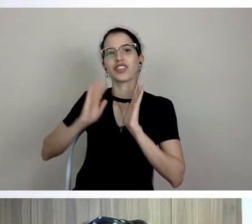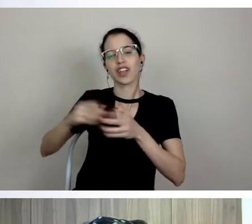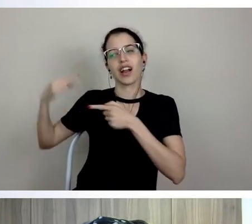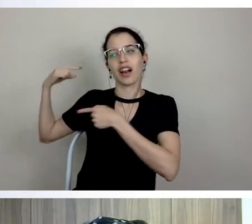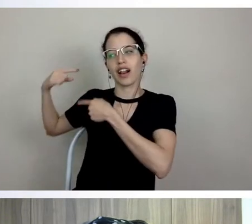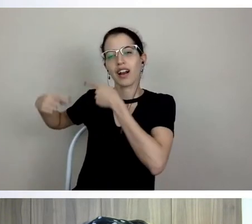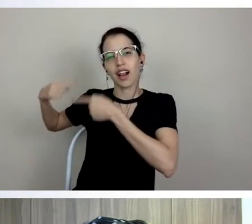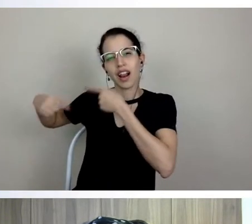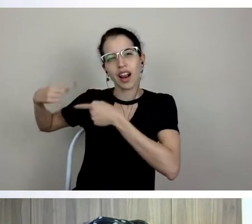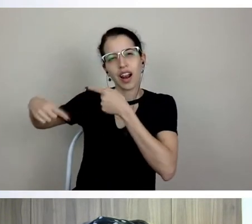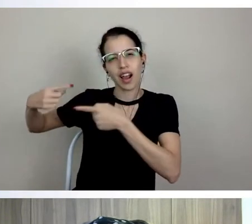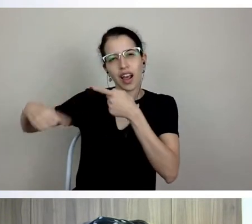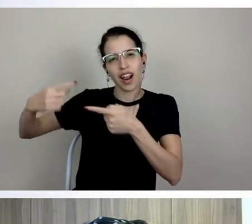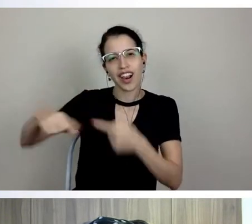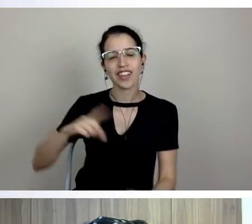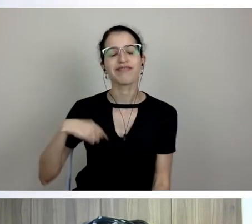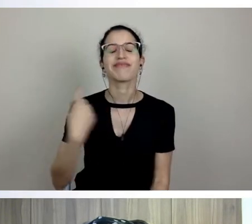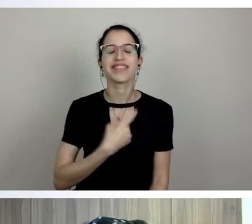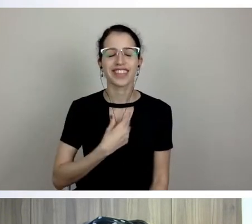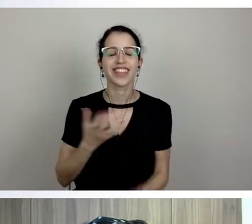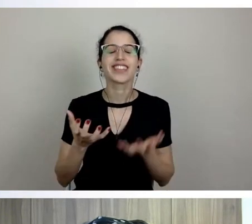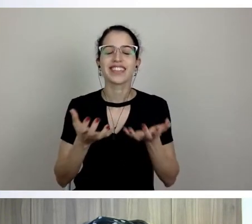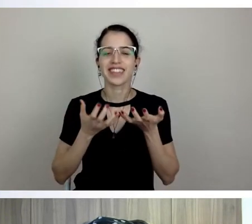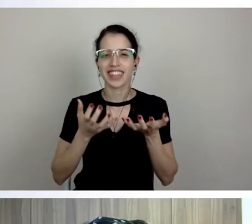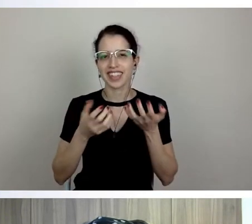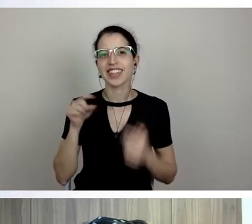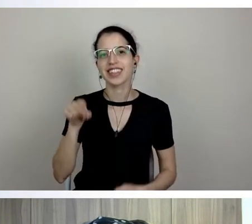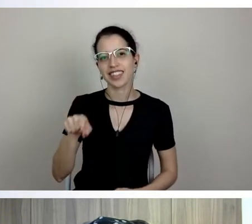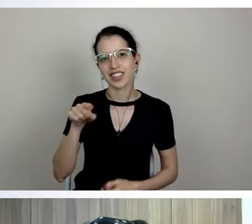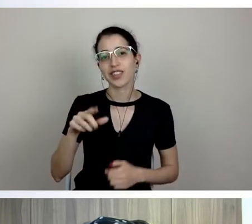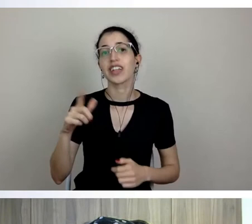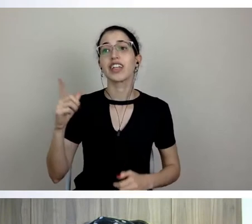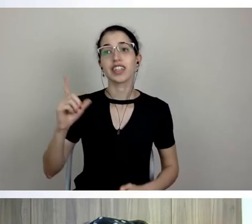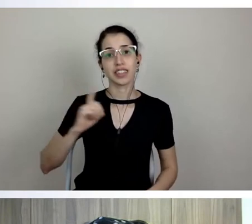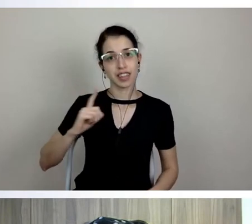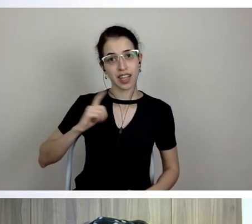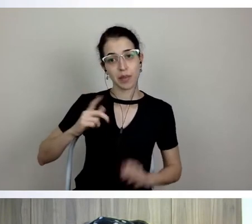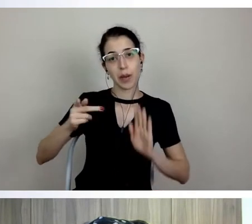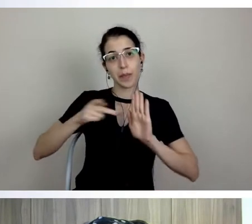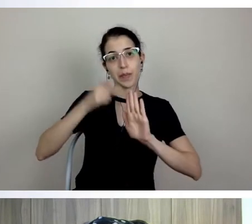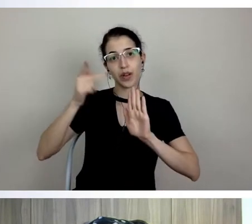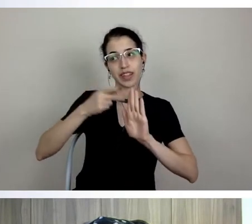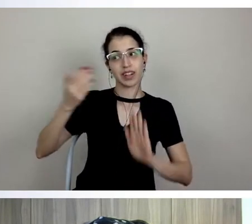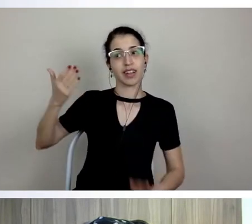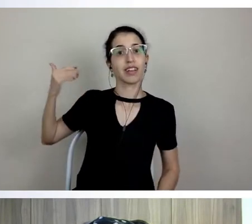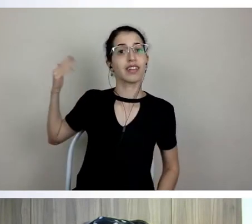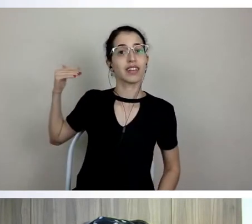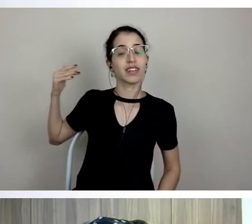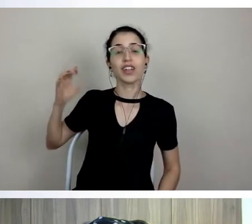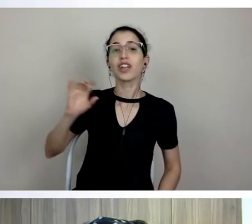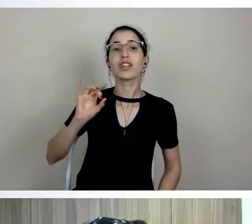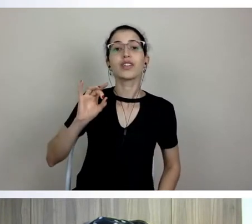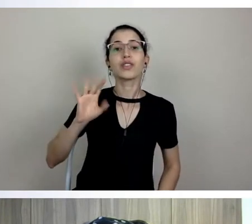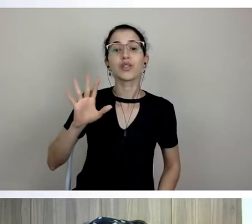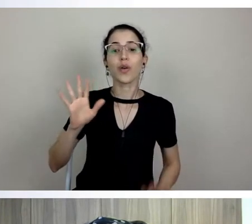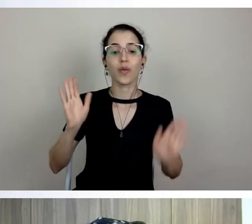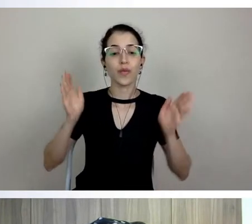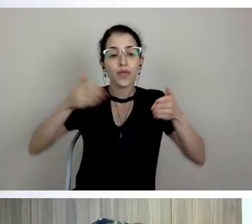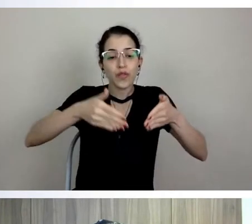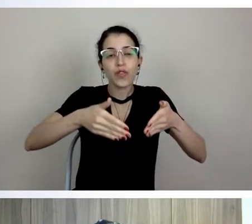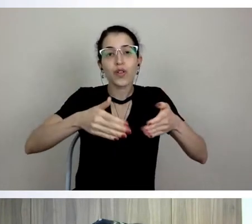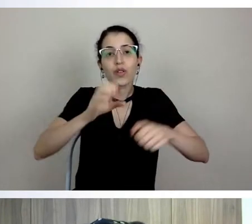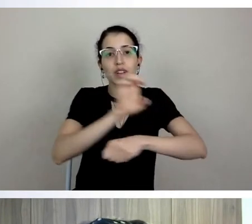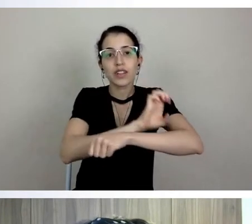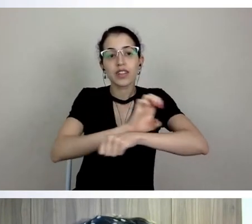exatamente isso, nós tínhamos uma portaria anterior que falava somente dos estágios da medicina,